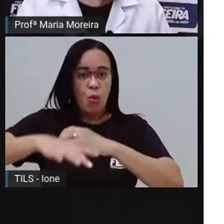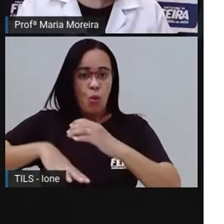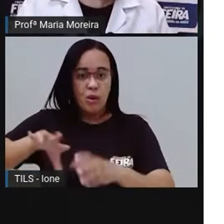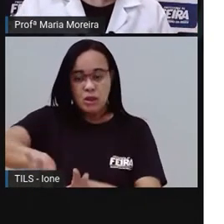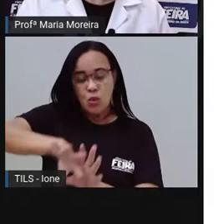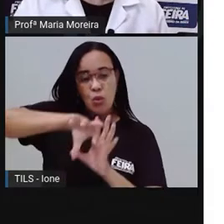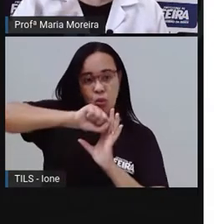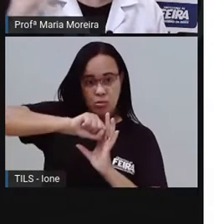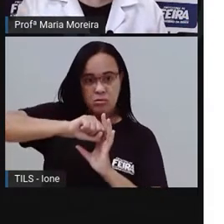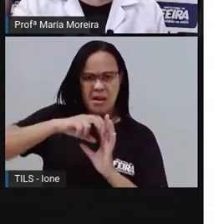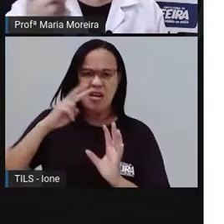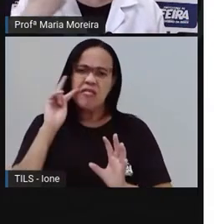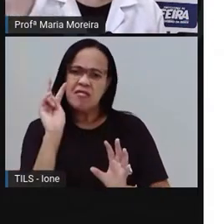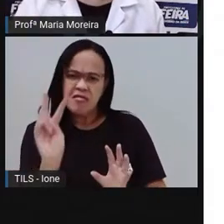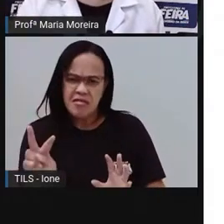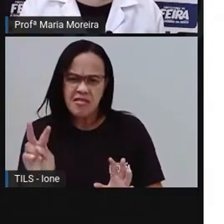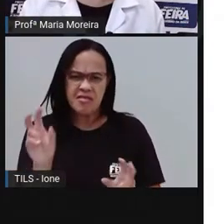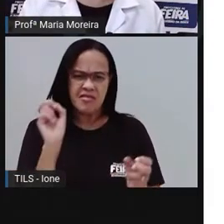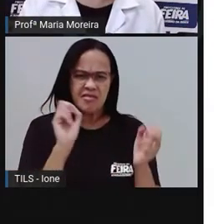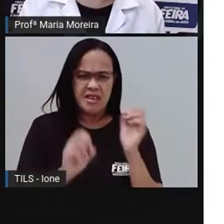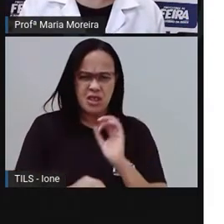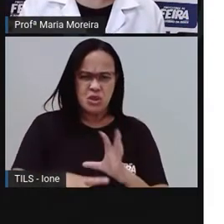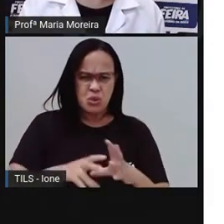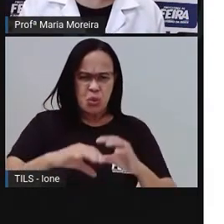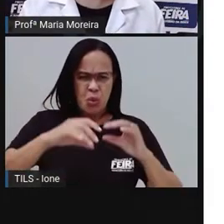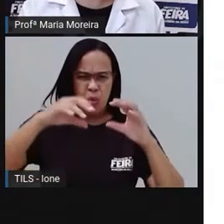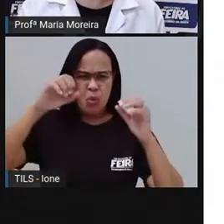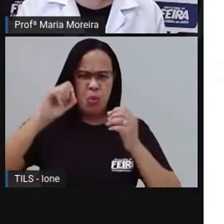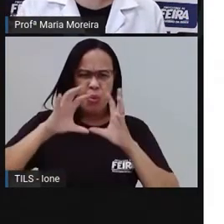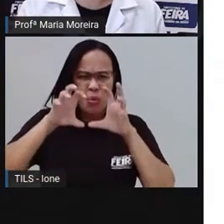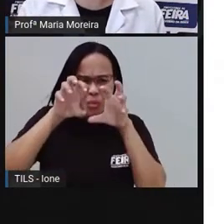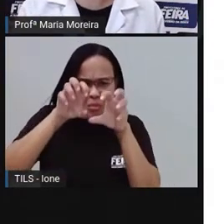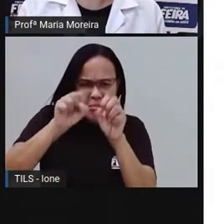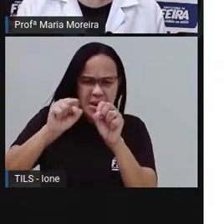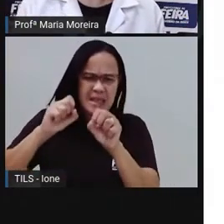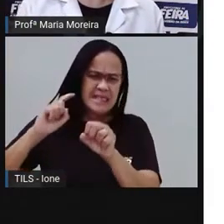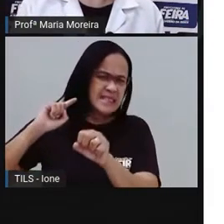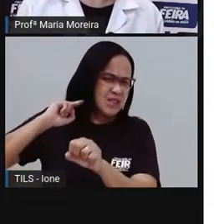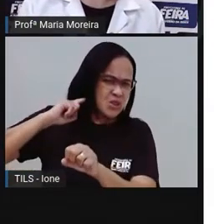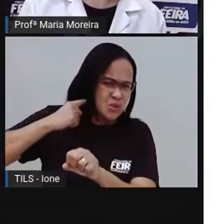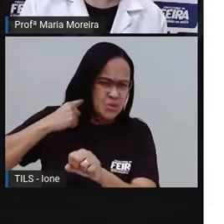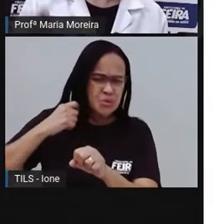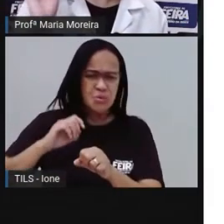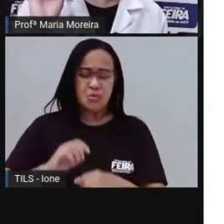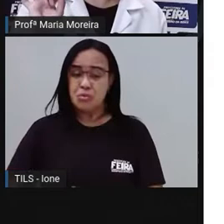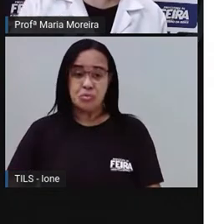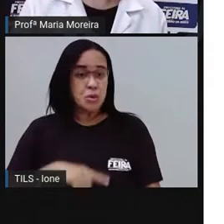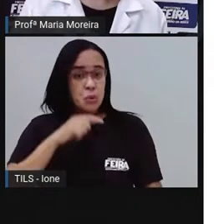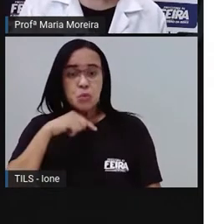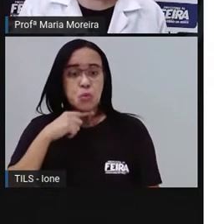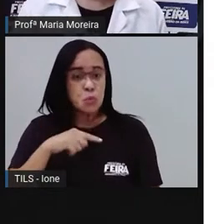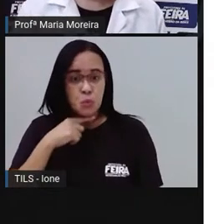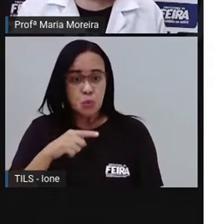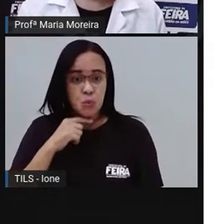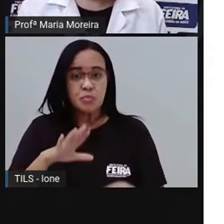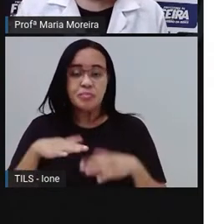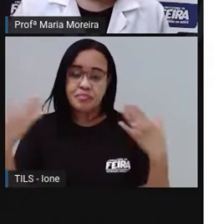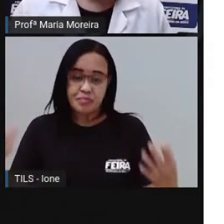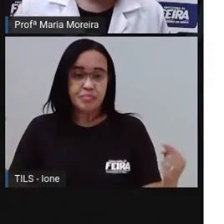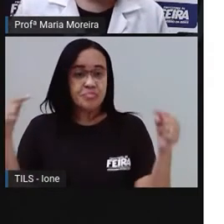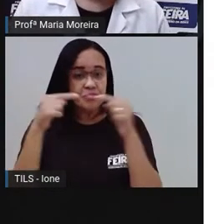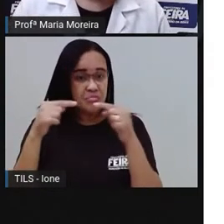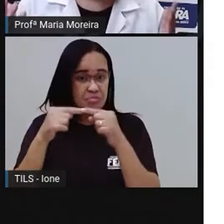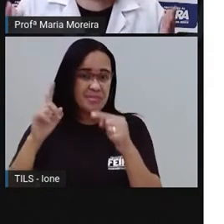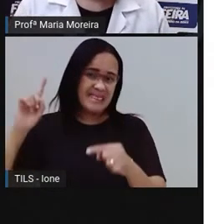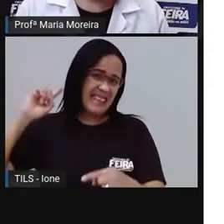fumaça, o meio ambiente não consegue absorver aquela fumaça e isso já é o quê? Poluição. Vamos dar uma olhadinha aí nessa imagem, olha a